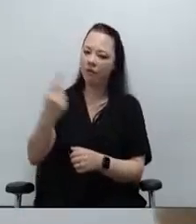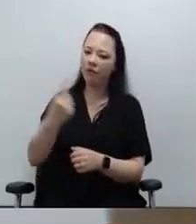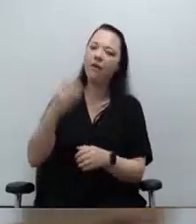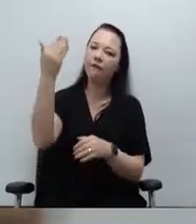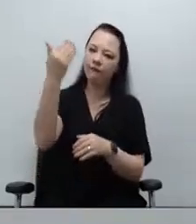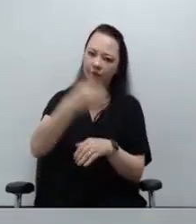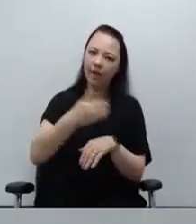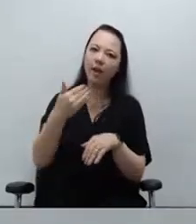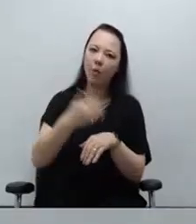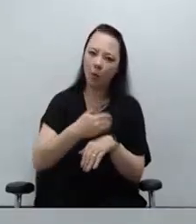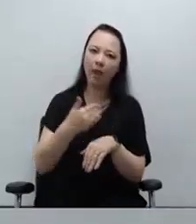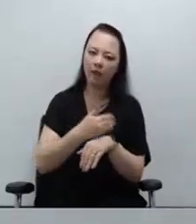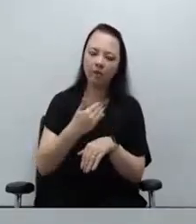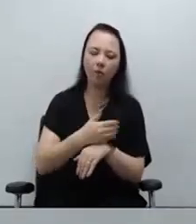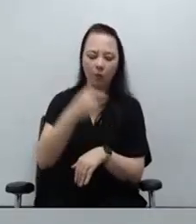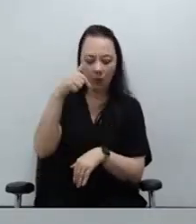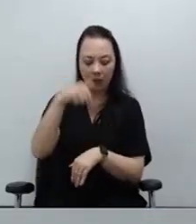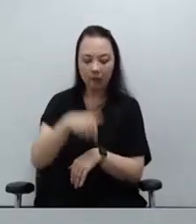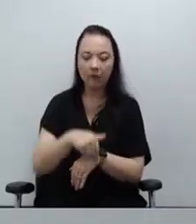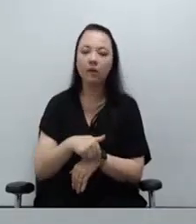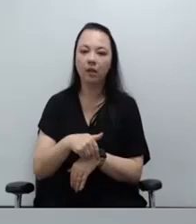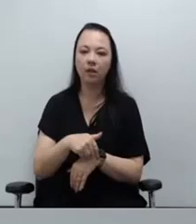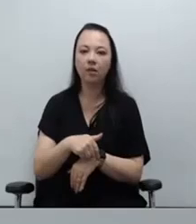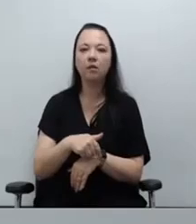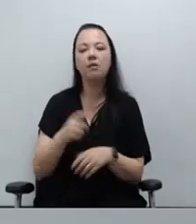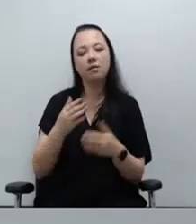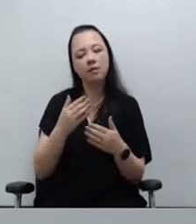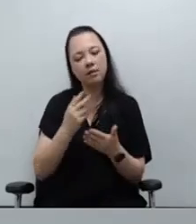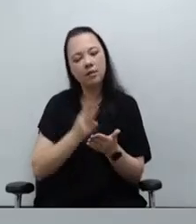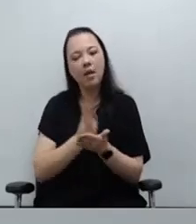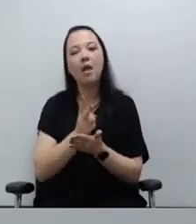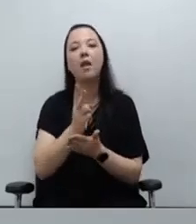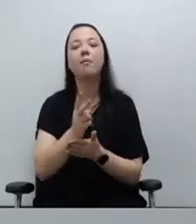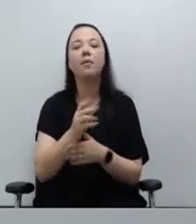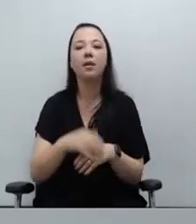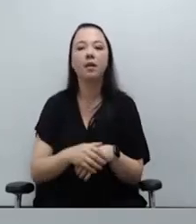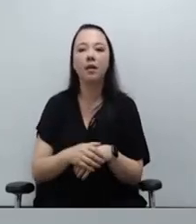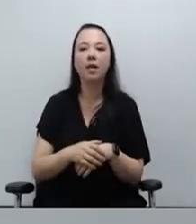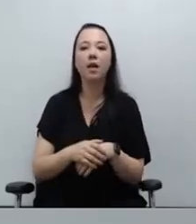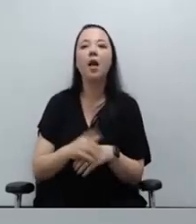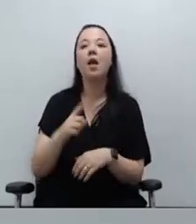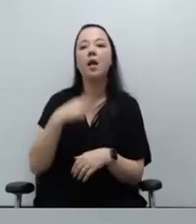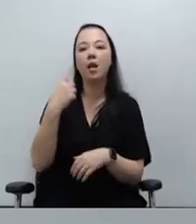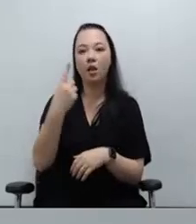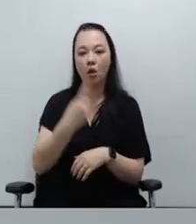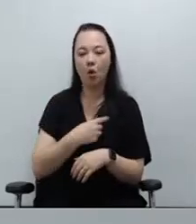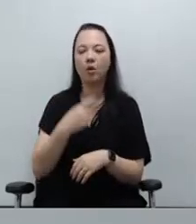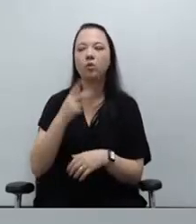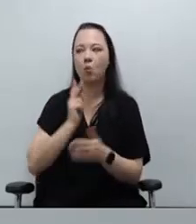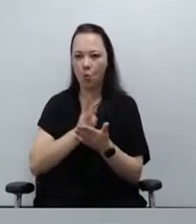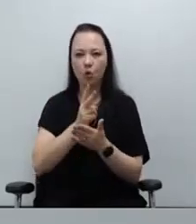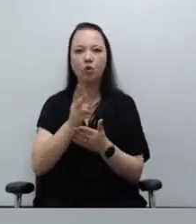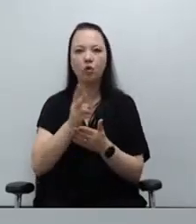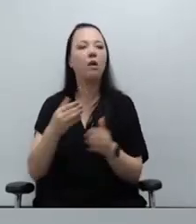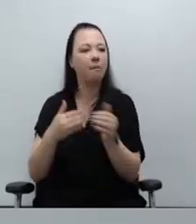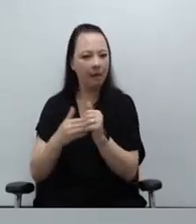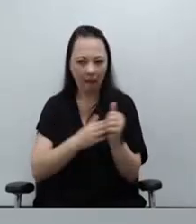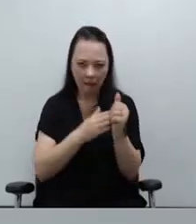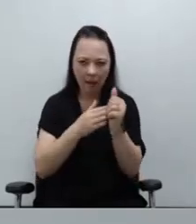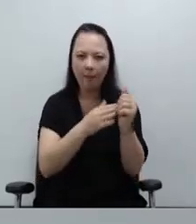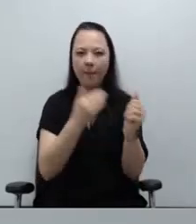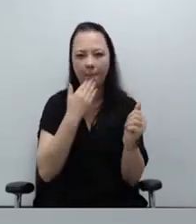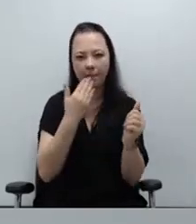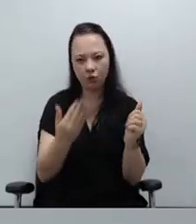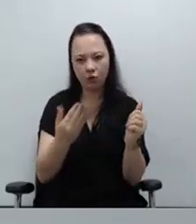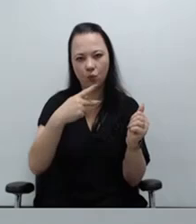pleitos têm sido endereçados pela Defensoria Pública e continuarão, assim, a ser endereçados. O próximo inscrito